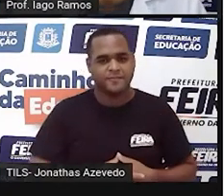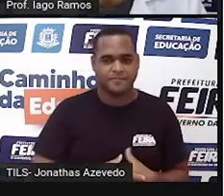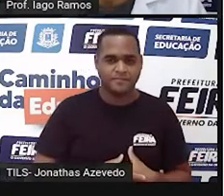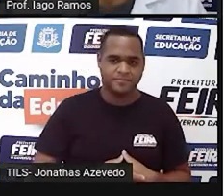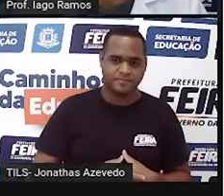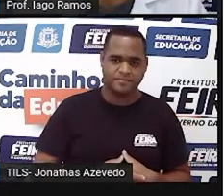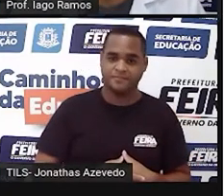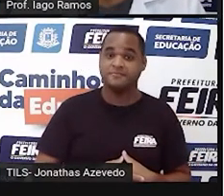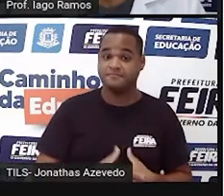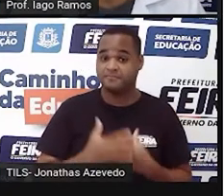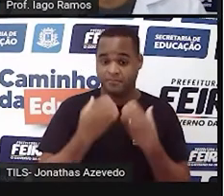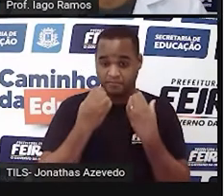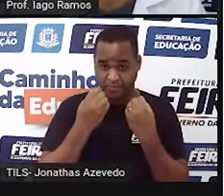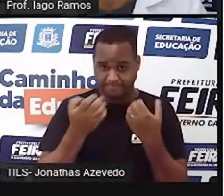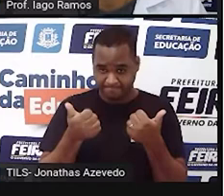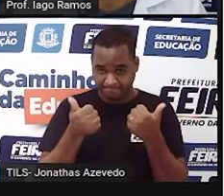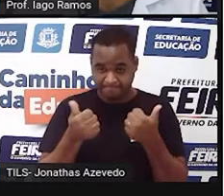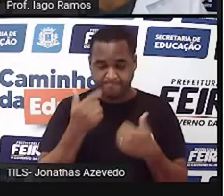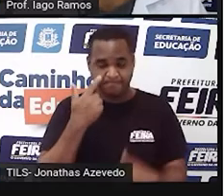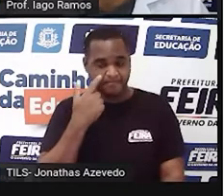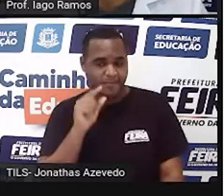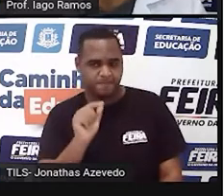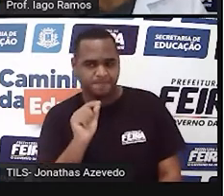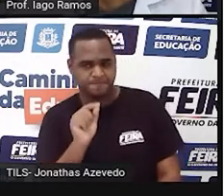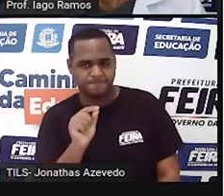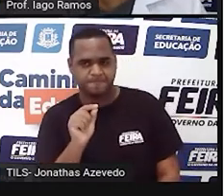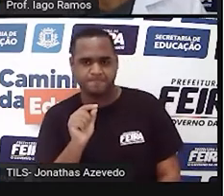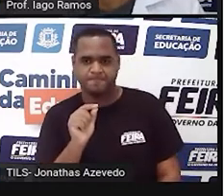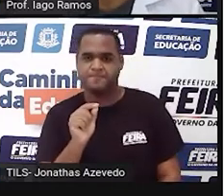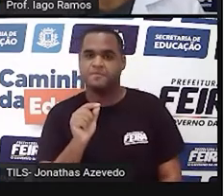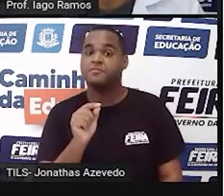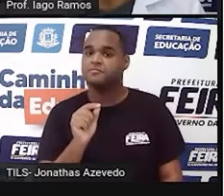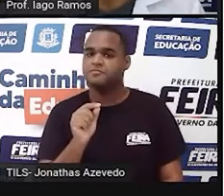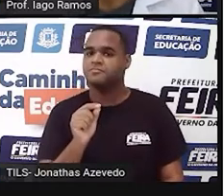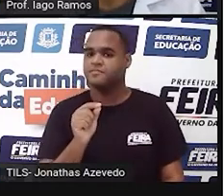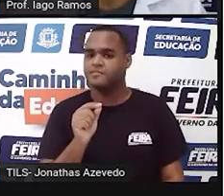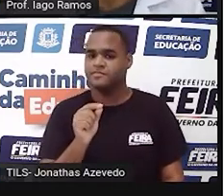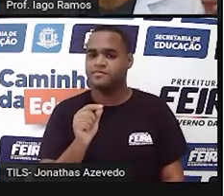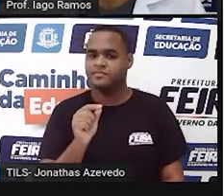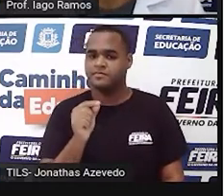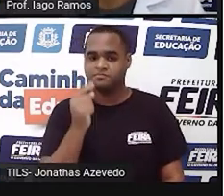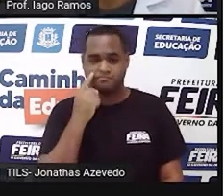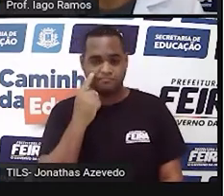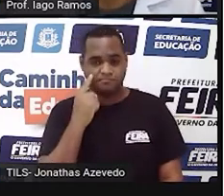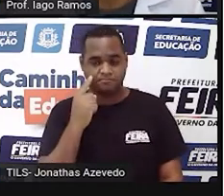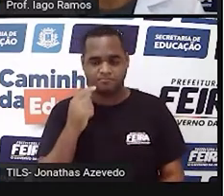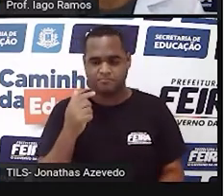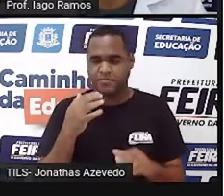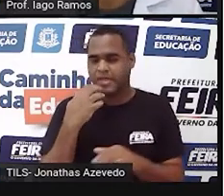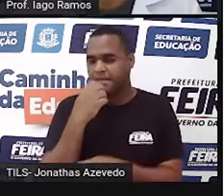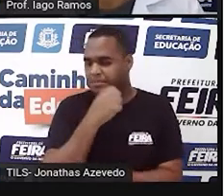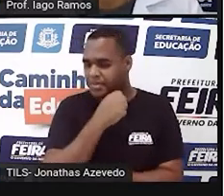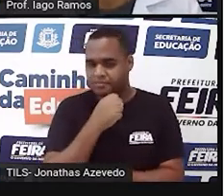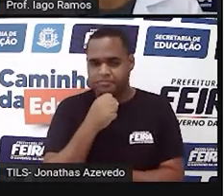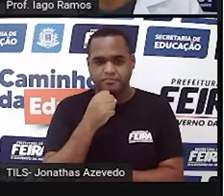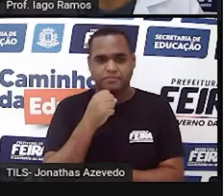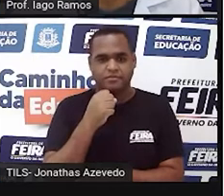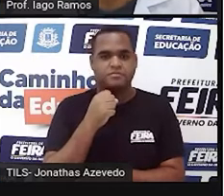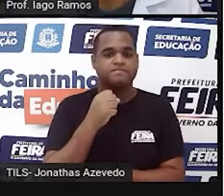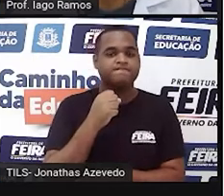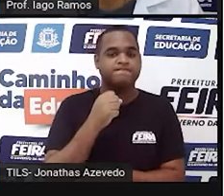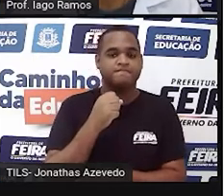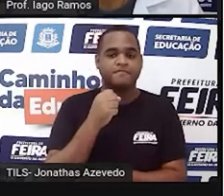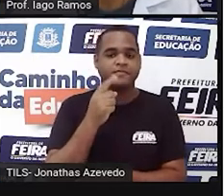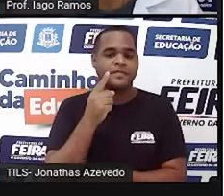Bom, então, olha só. Eu vou, né? Fazer aqui rapidinho um